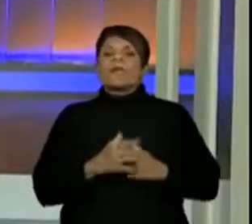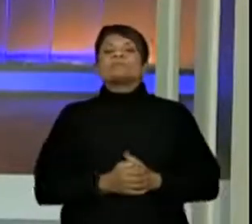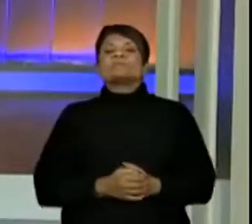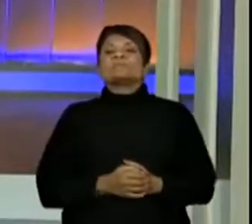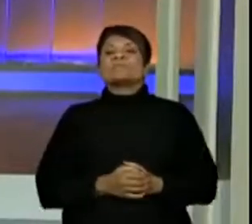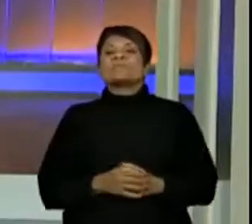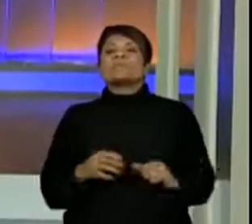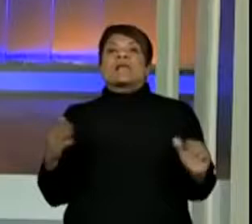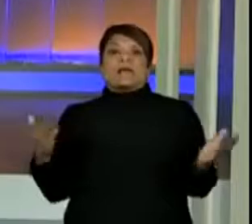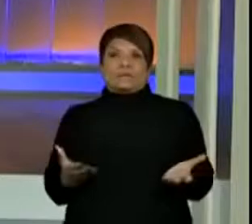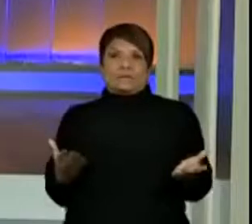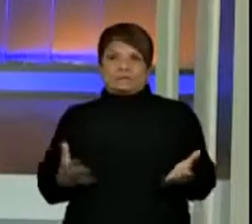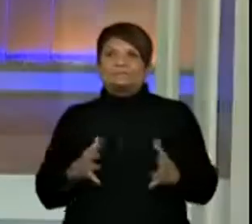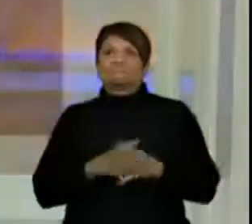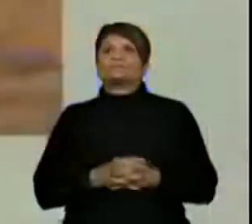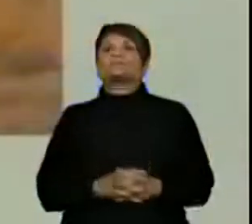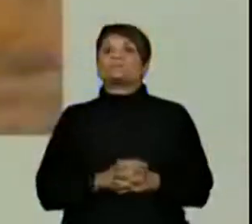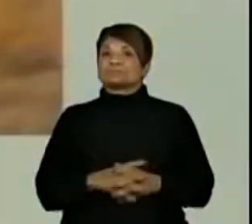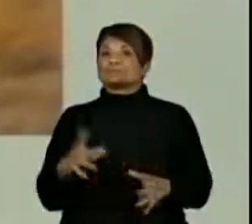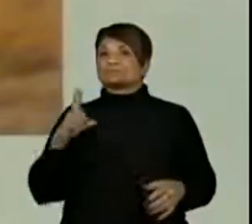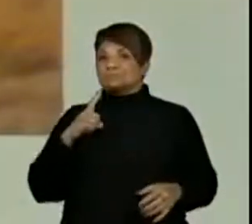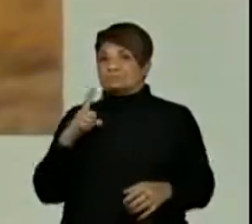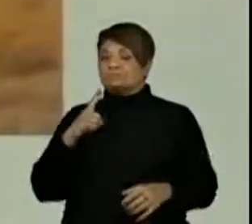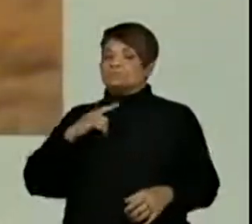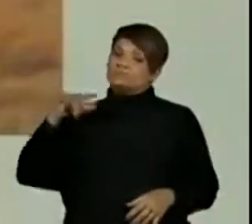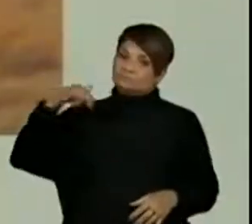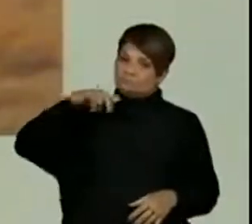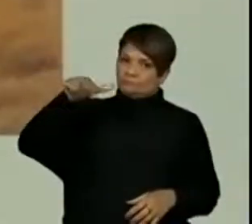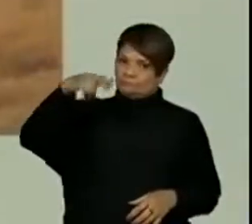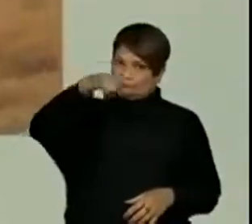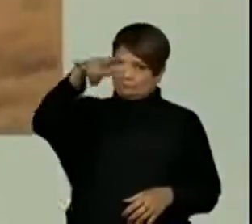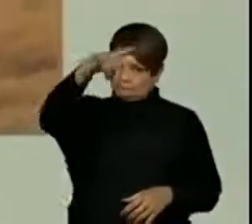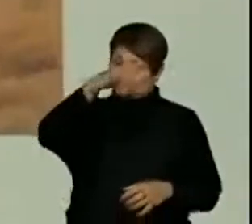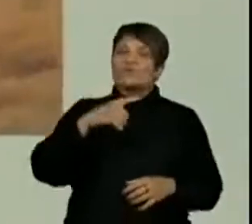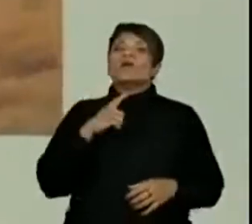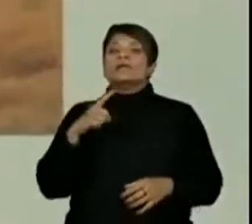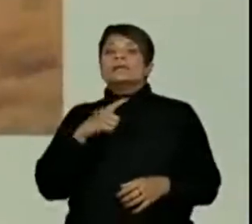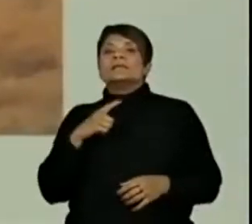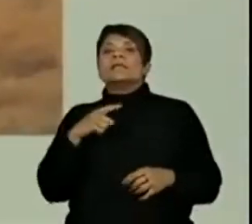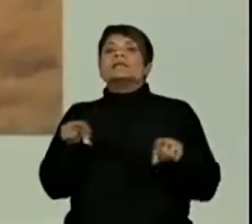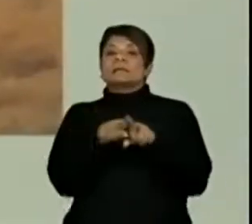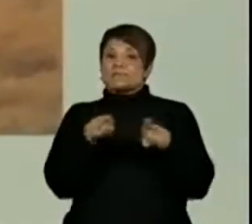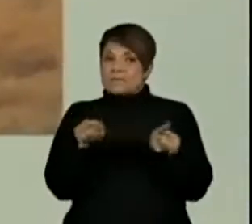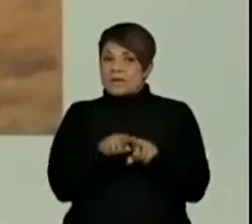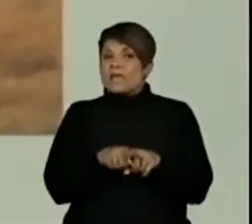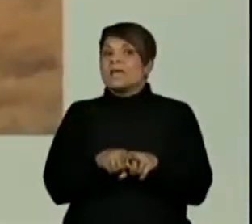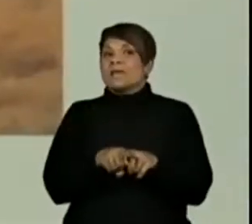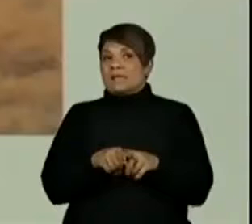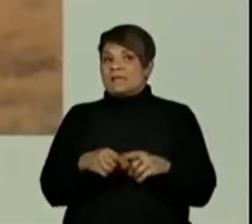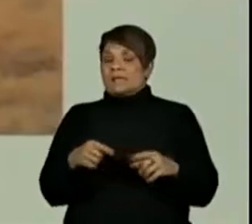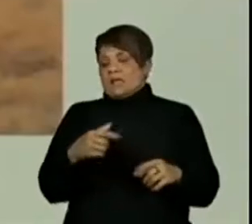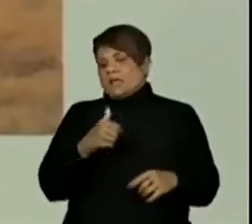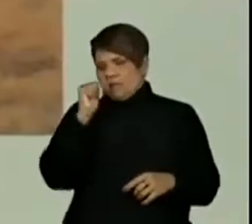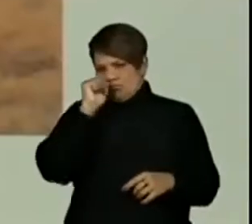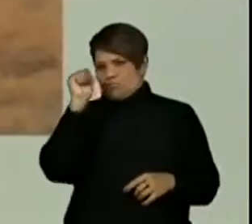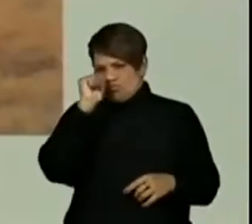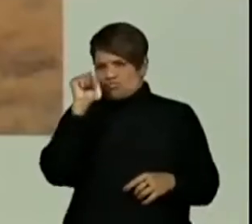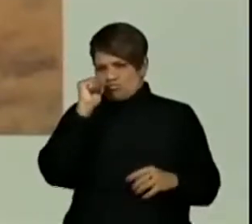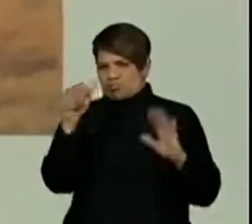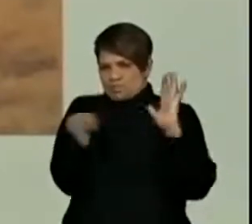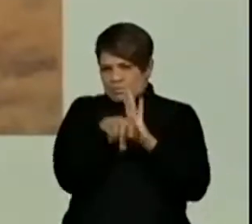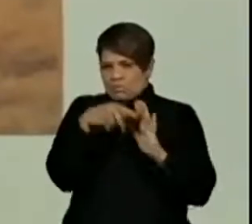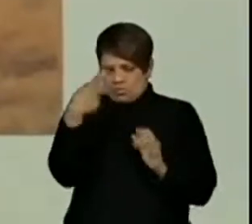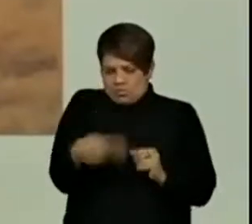Agora, olha só, eu tenho o drone e essa aqui, a proprietária desta fazenda,